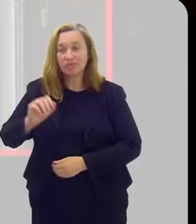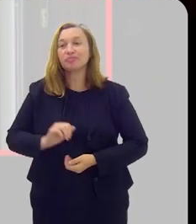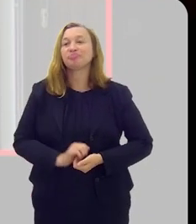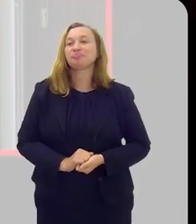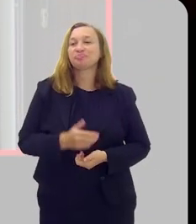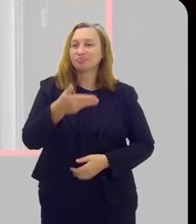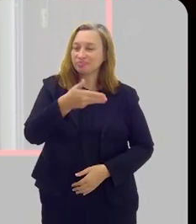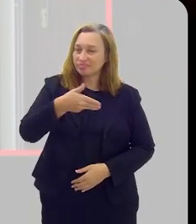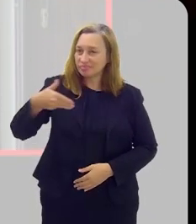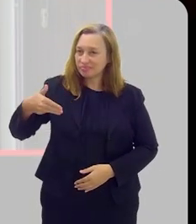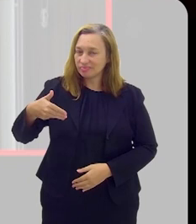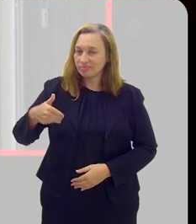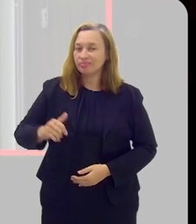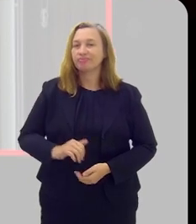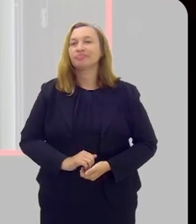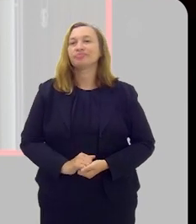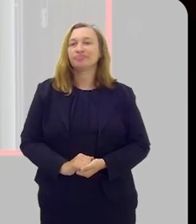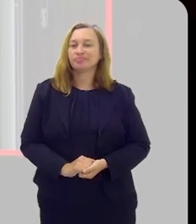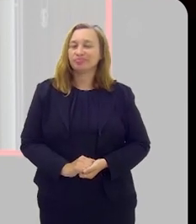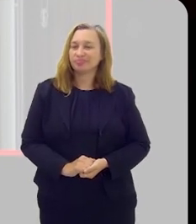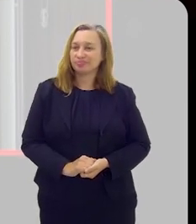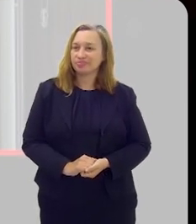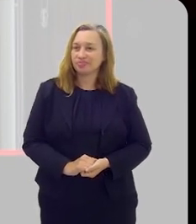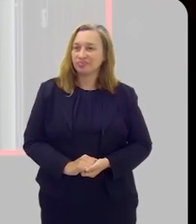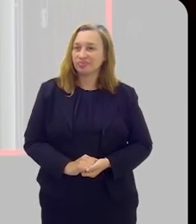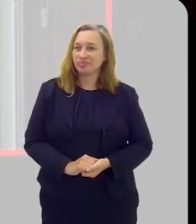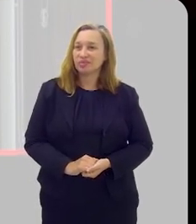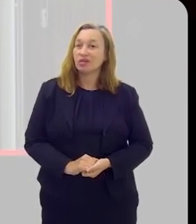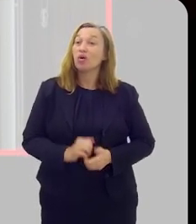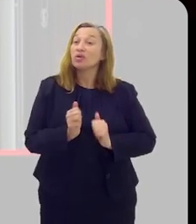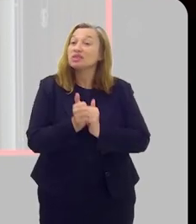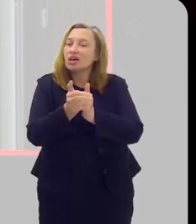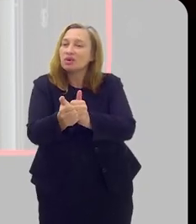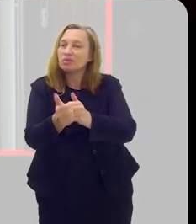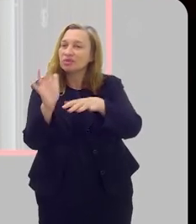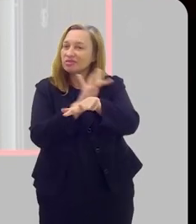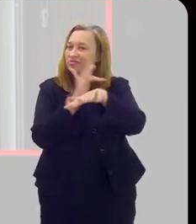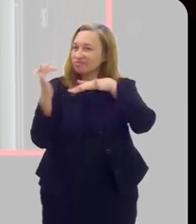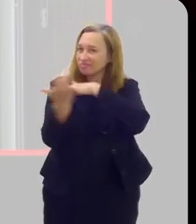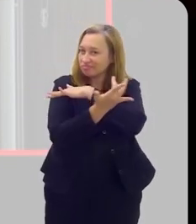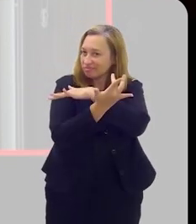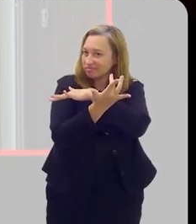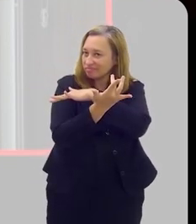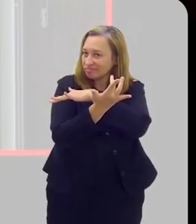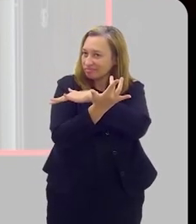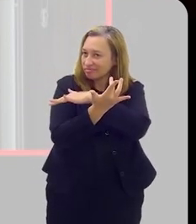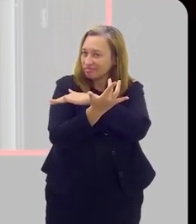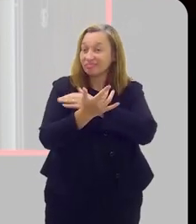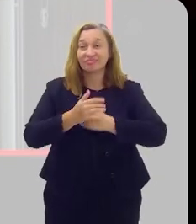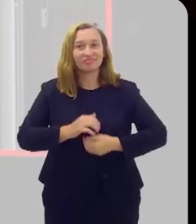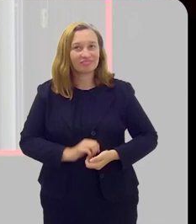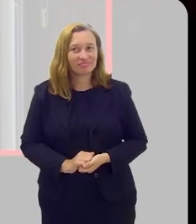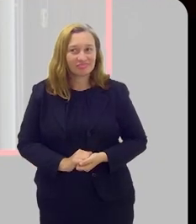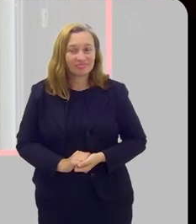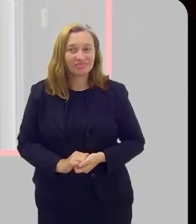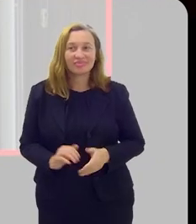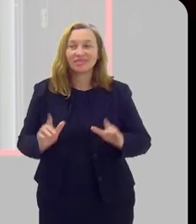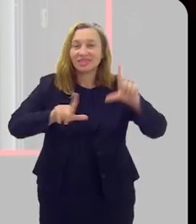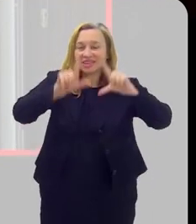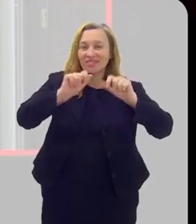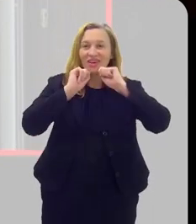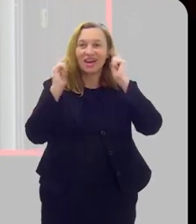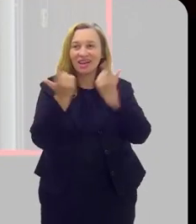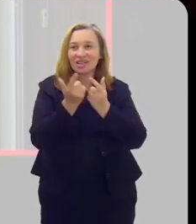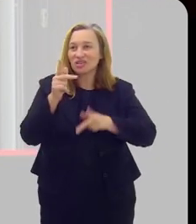.alerge.rj.gov.br ou nos acompanhe pelo YouTube e as nossas redes sociais.